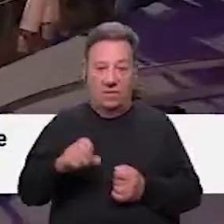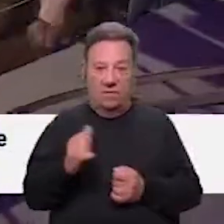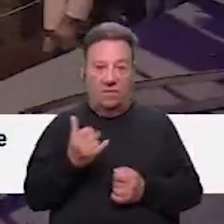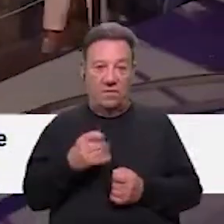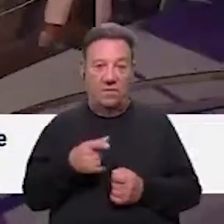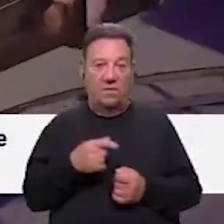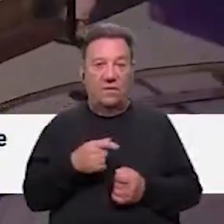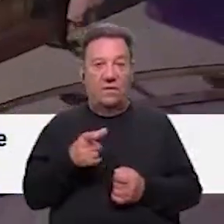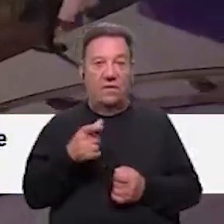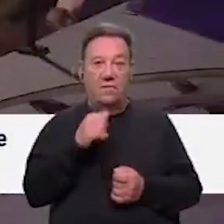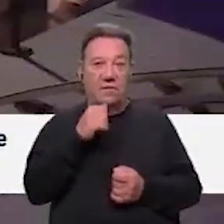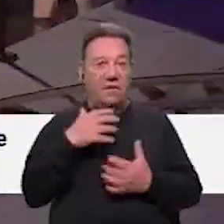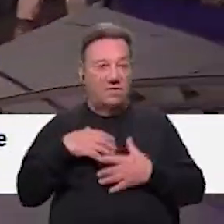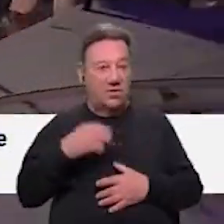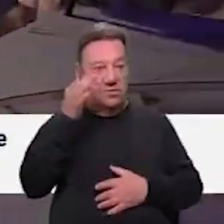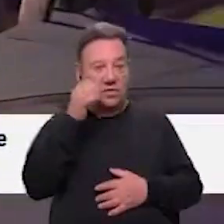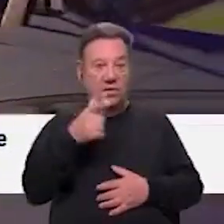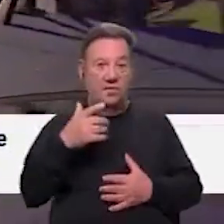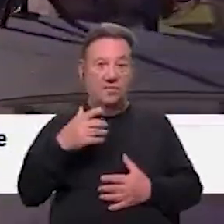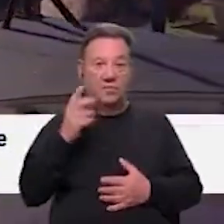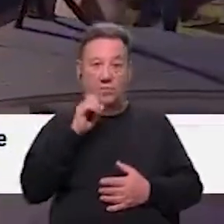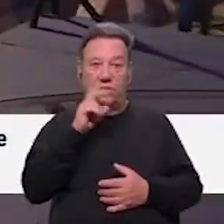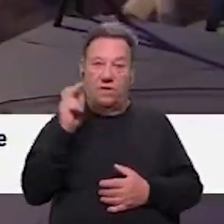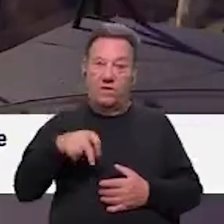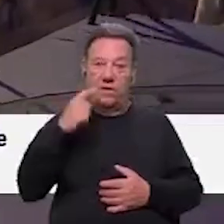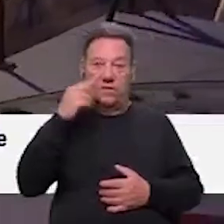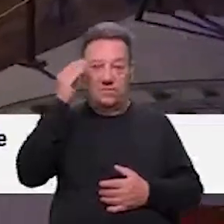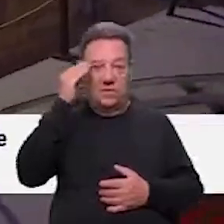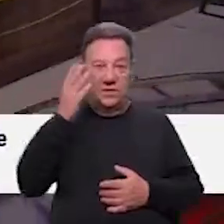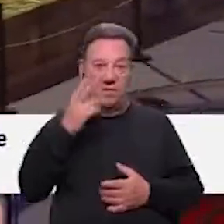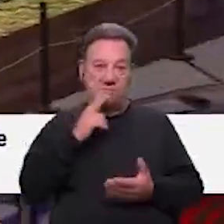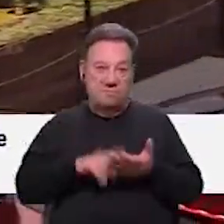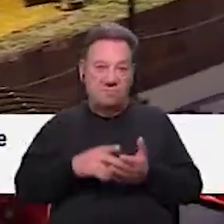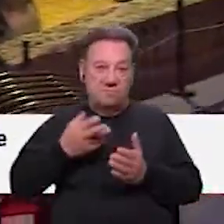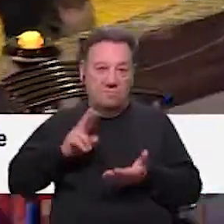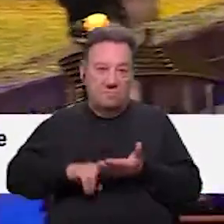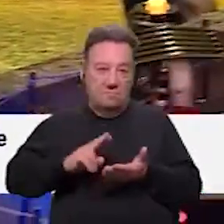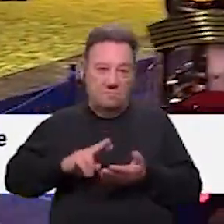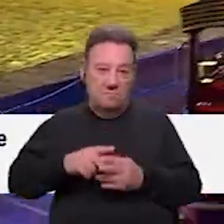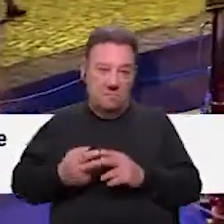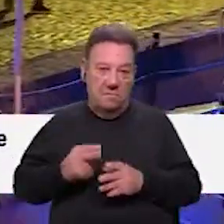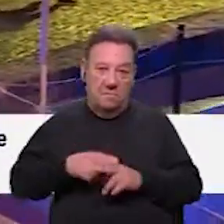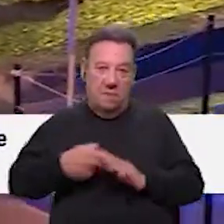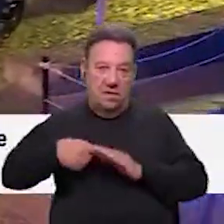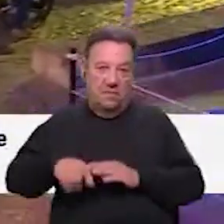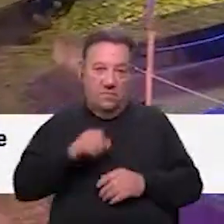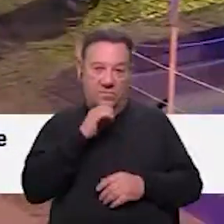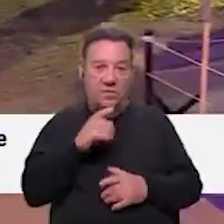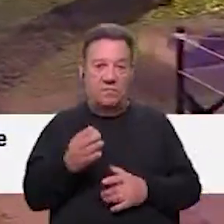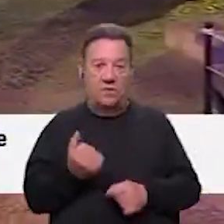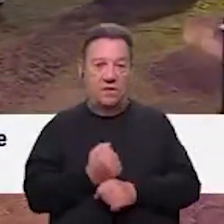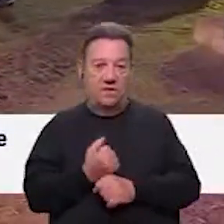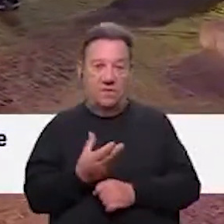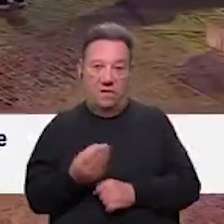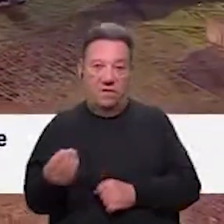e vestem-se a rigor e trajam-se a rigor para vir ter a experiência mais imersiva possível. São muitas, são muitas as atividades